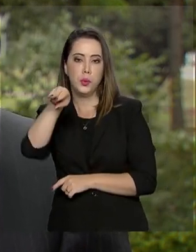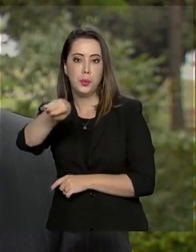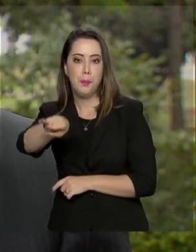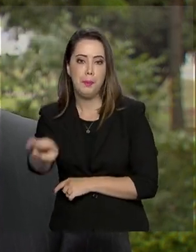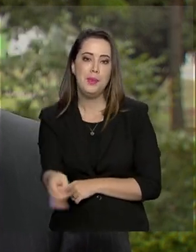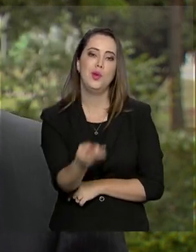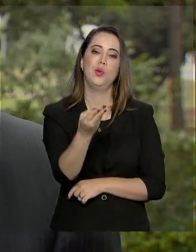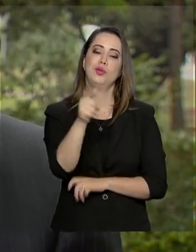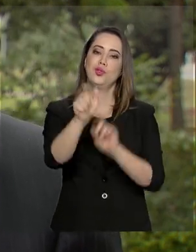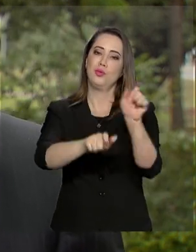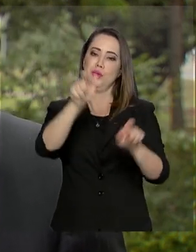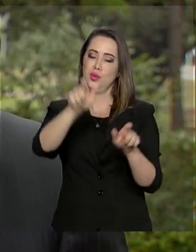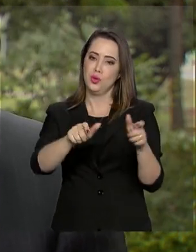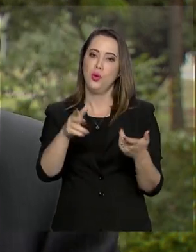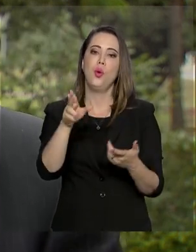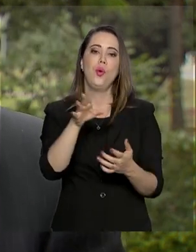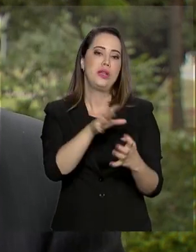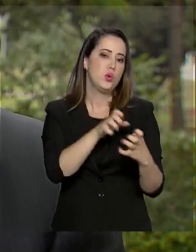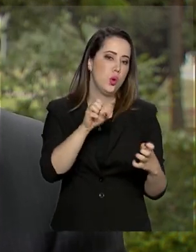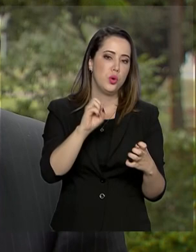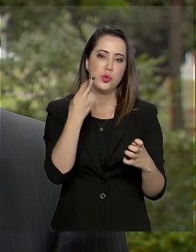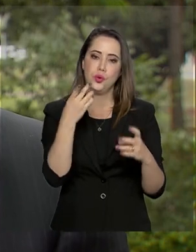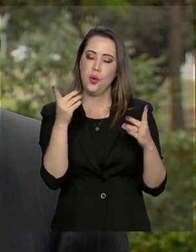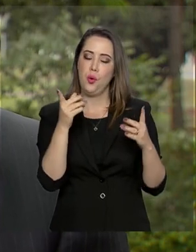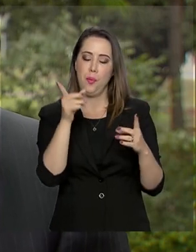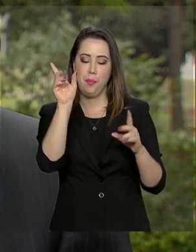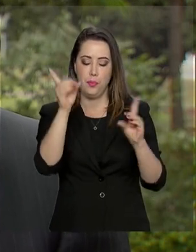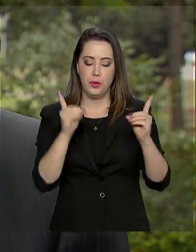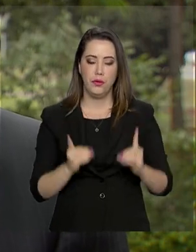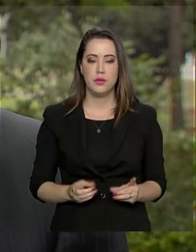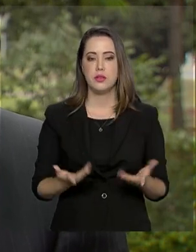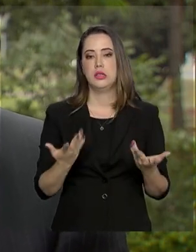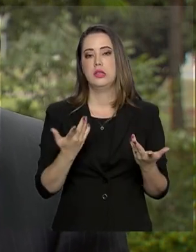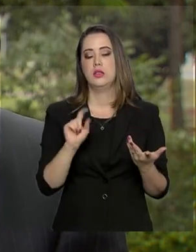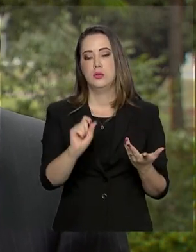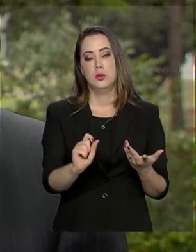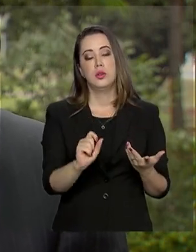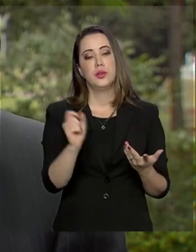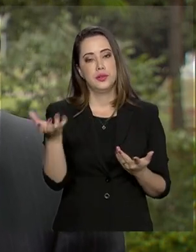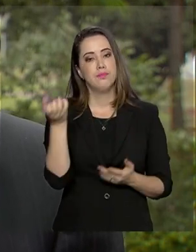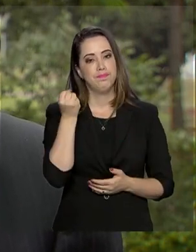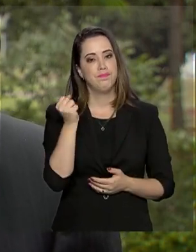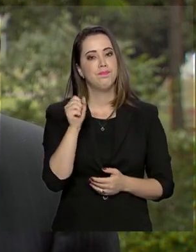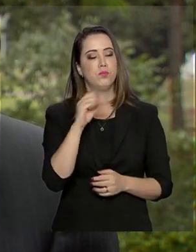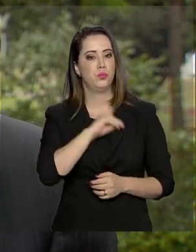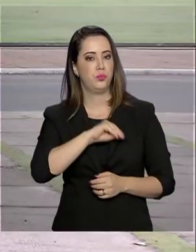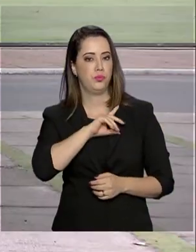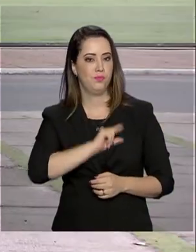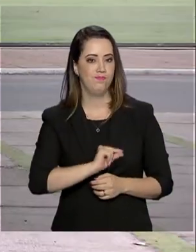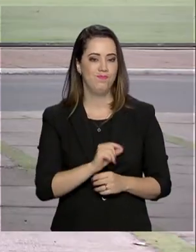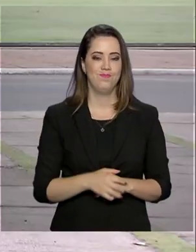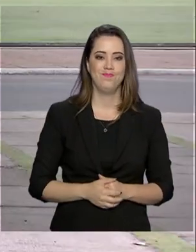de brasileiros, né? Idosos ou deficientes, pessoa deficiente, que recebe o salário mínimo.